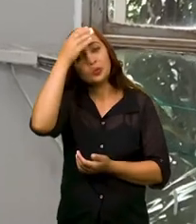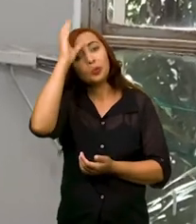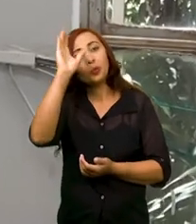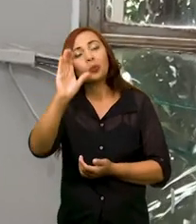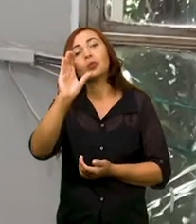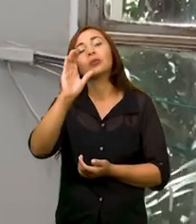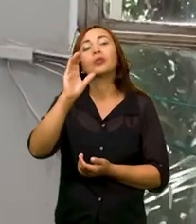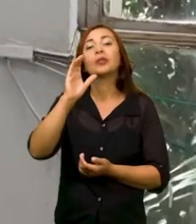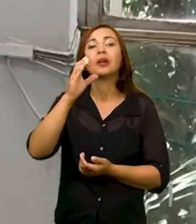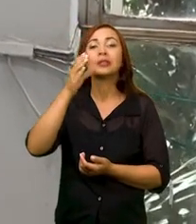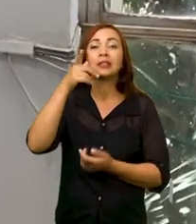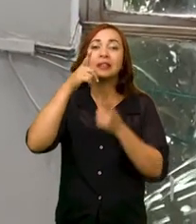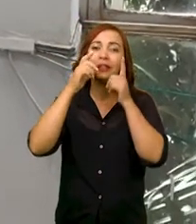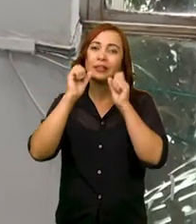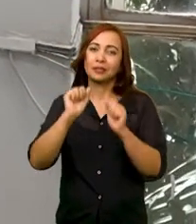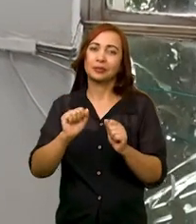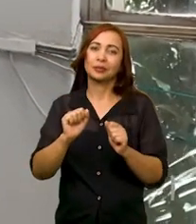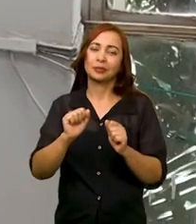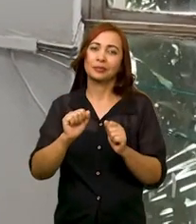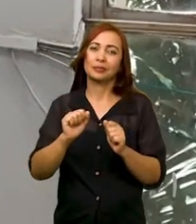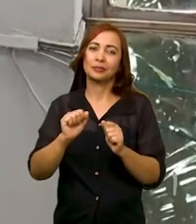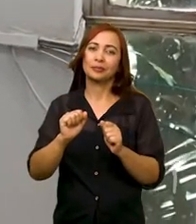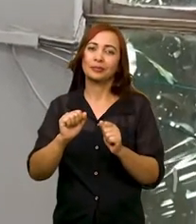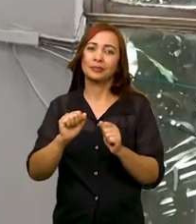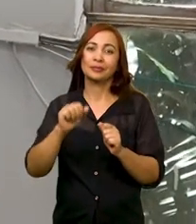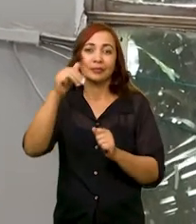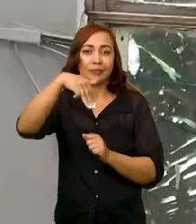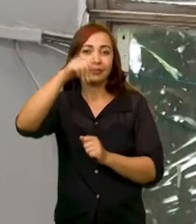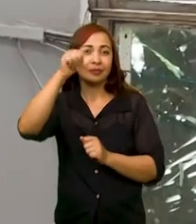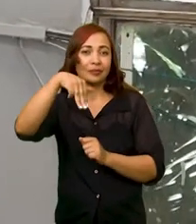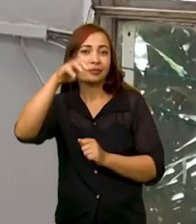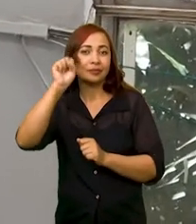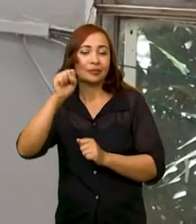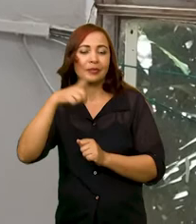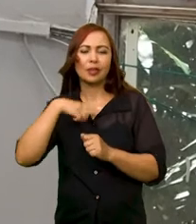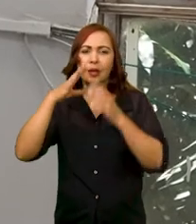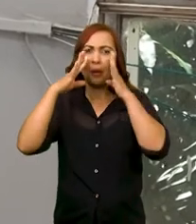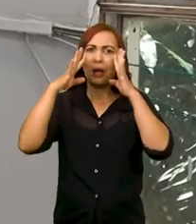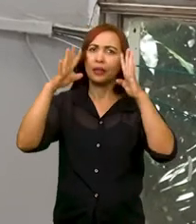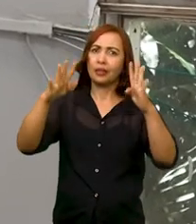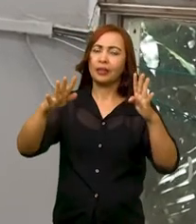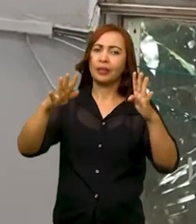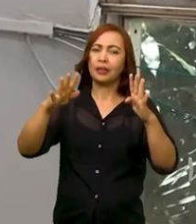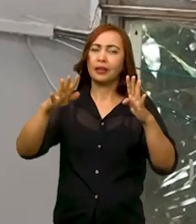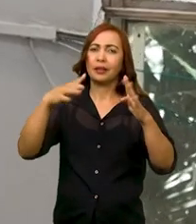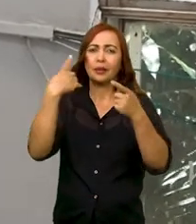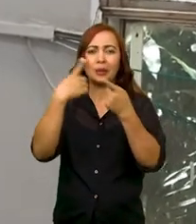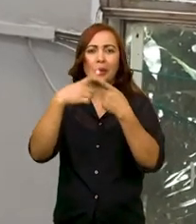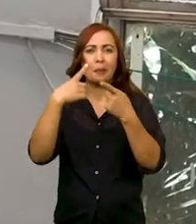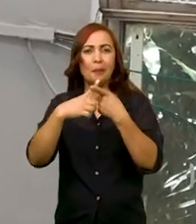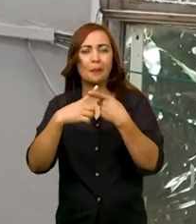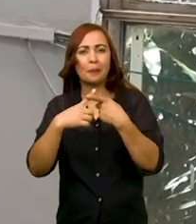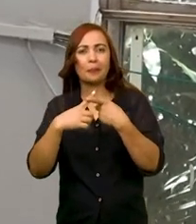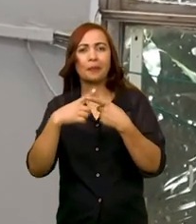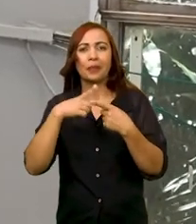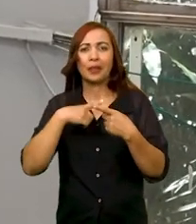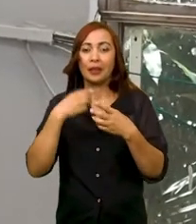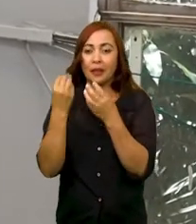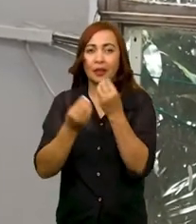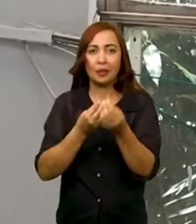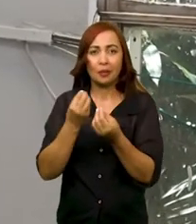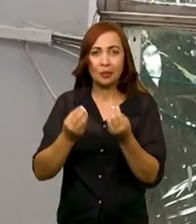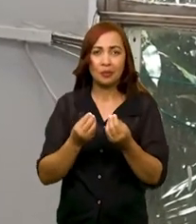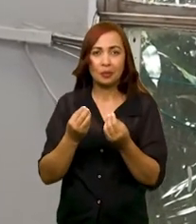cultural, um fenômeno da linguagem. Os memes têm chamado bastante atenção, por conta da sua